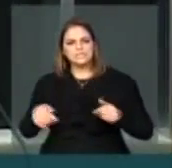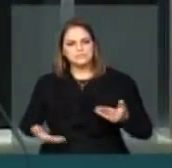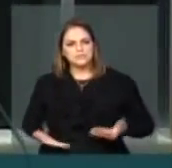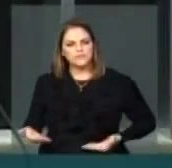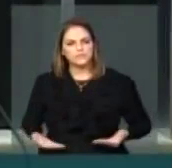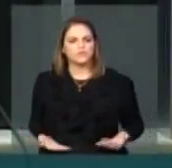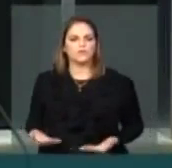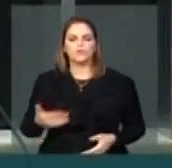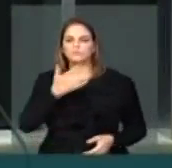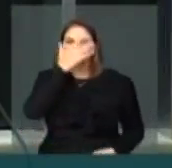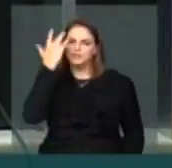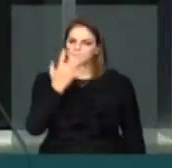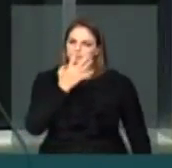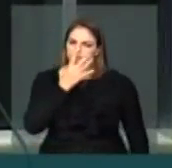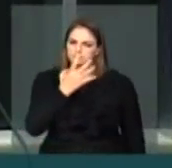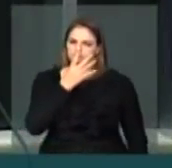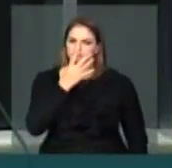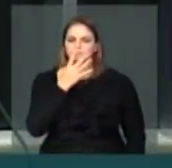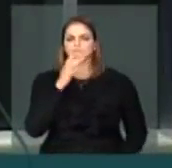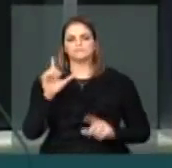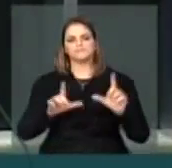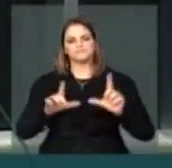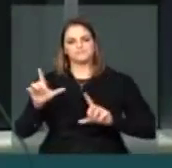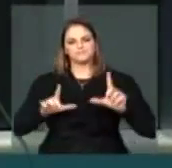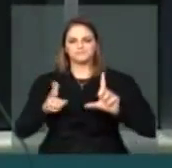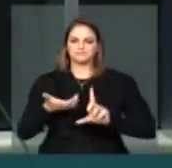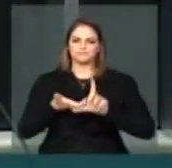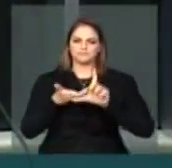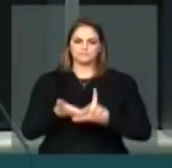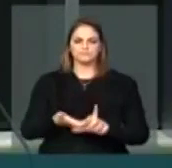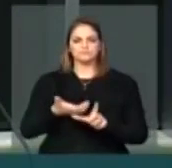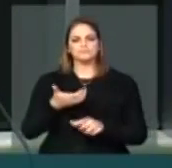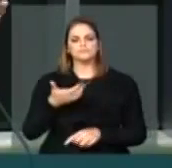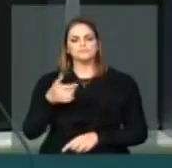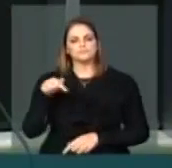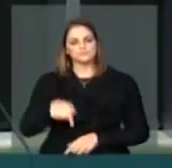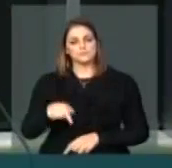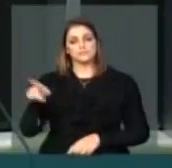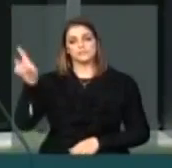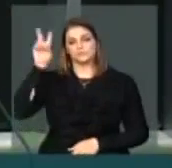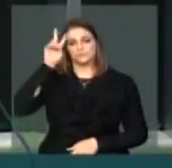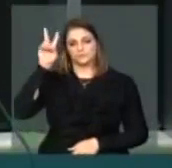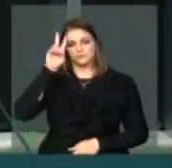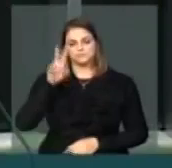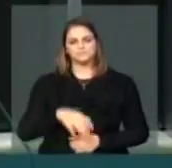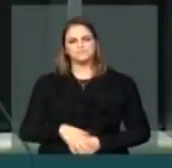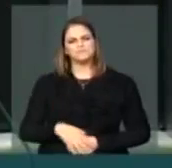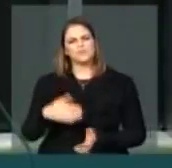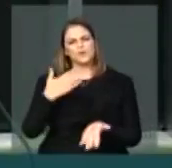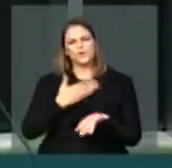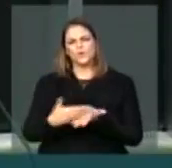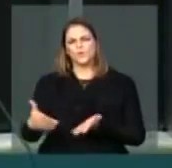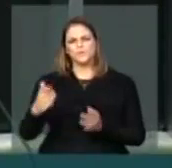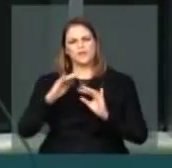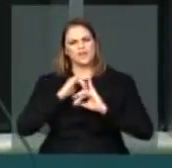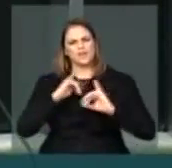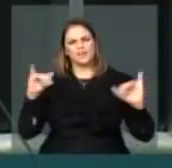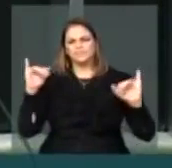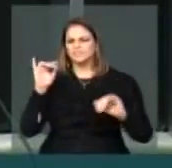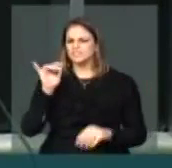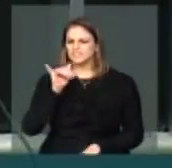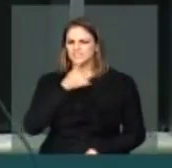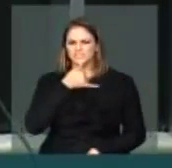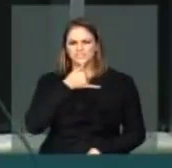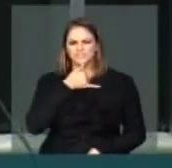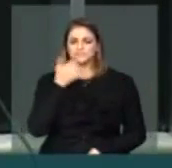trabalhos da Câmara dos Deputados do Brasil nessa segunda-feira, começo com um registro triste. Acabo de